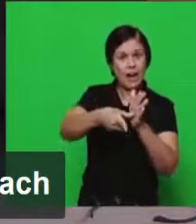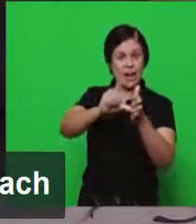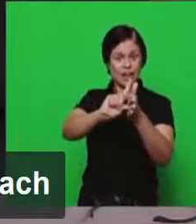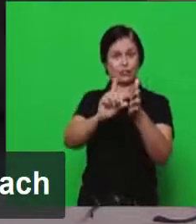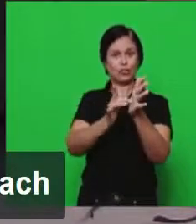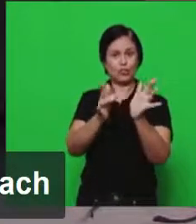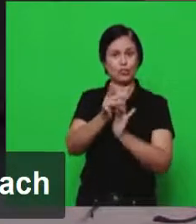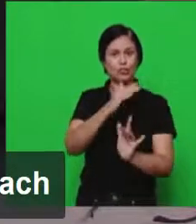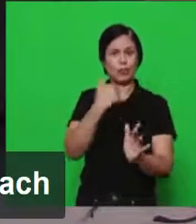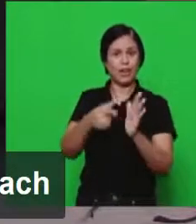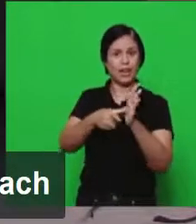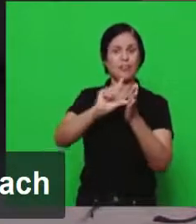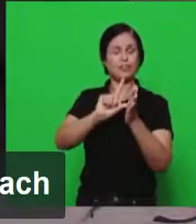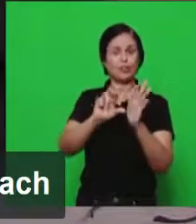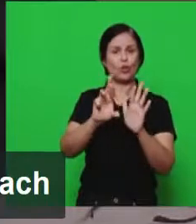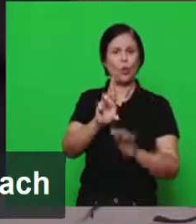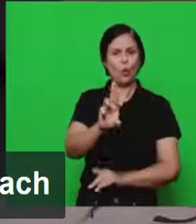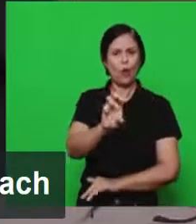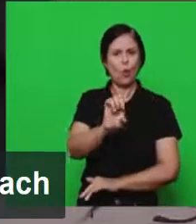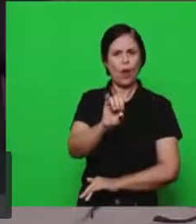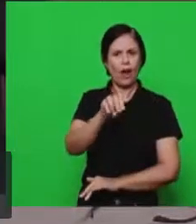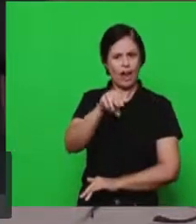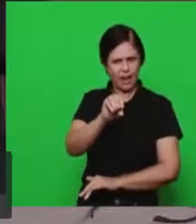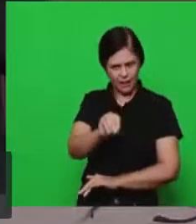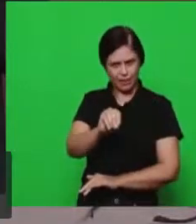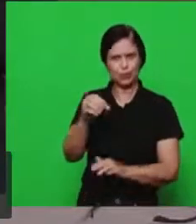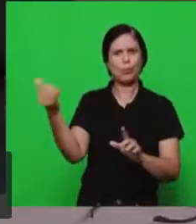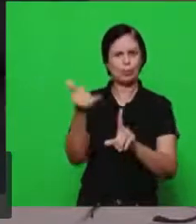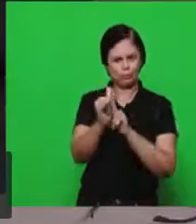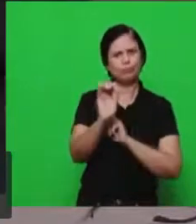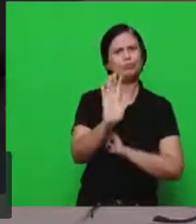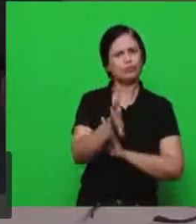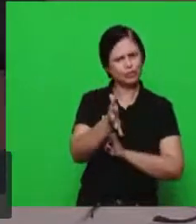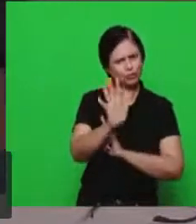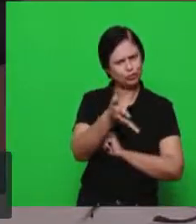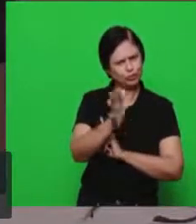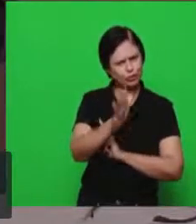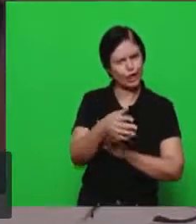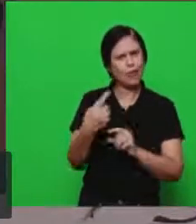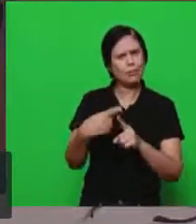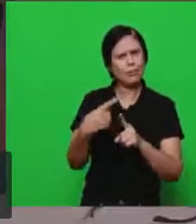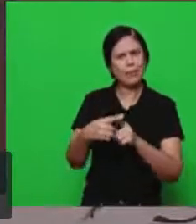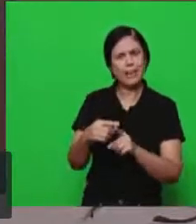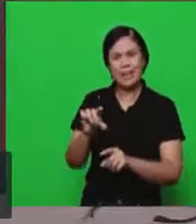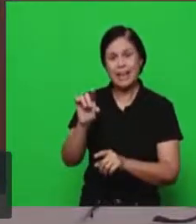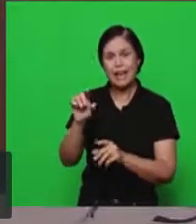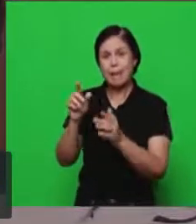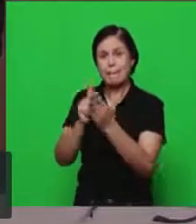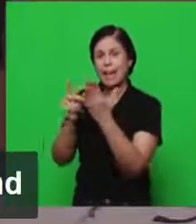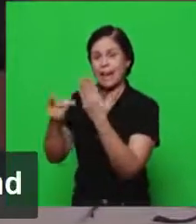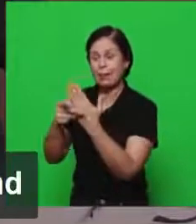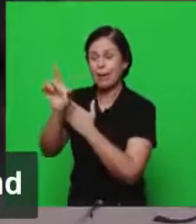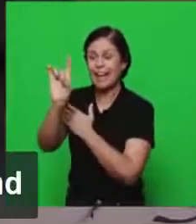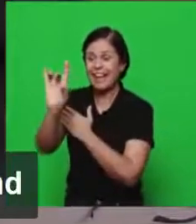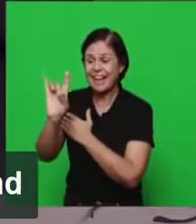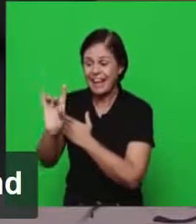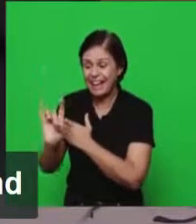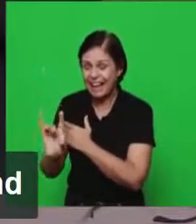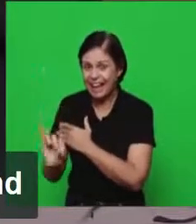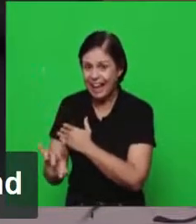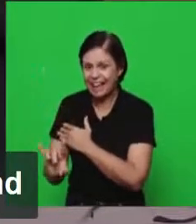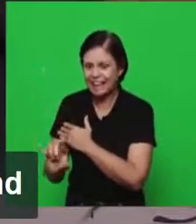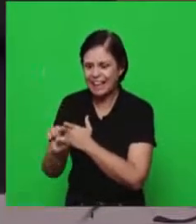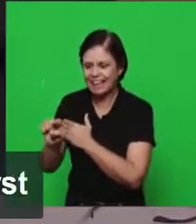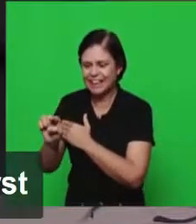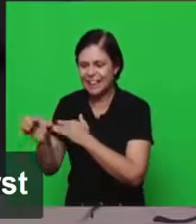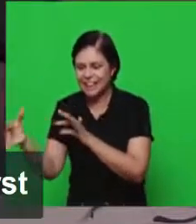nas parábolas porque cada parábola é um complemento de cada carta agora os irmãos vão começar